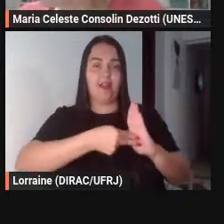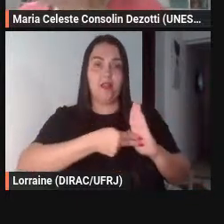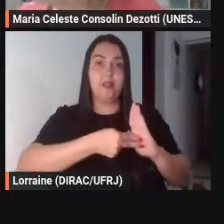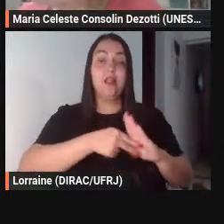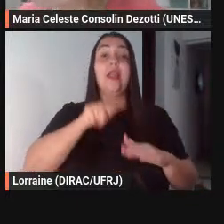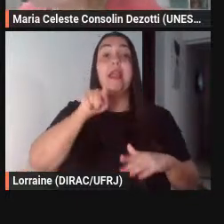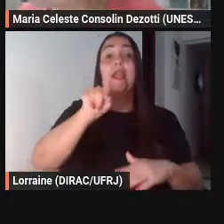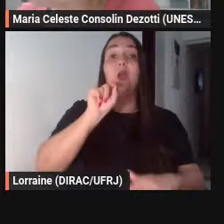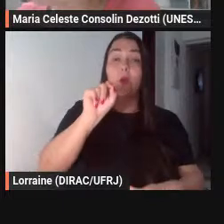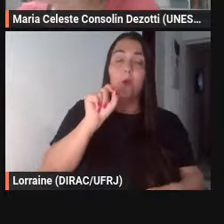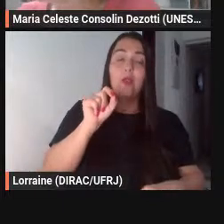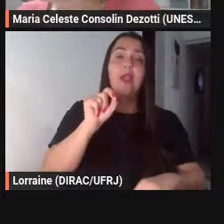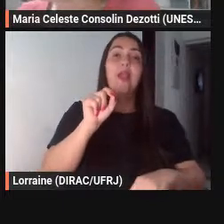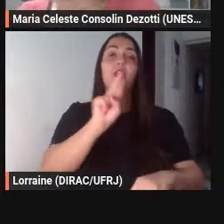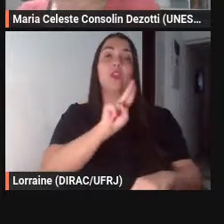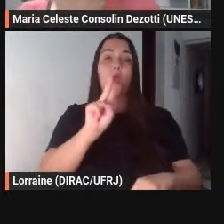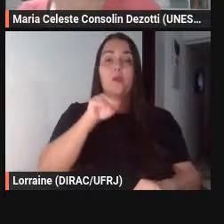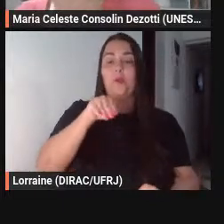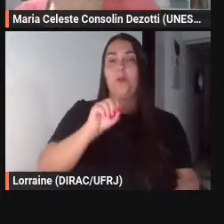moralidade